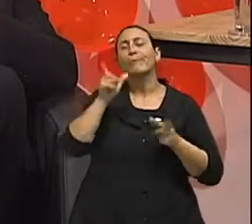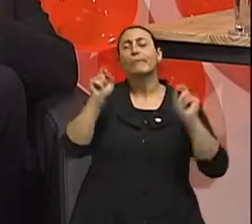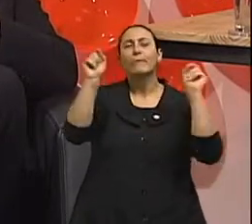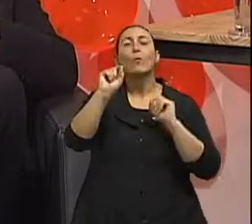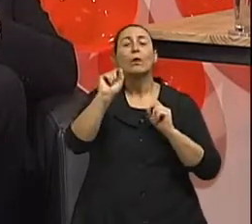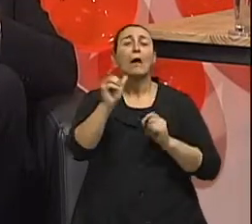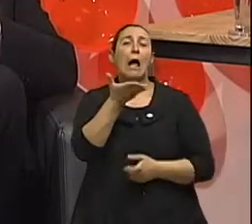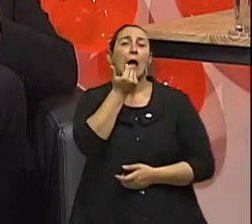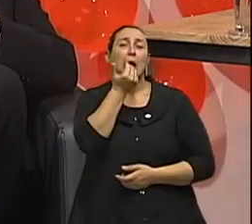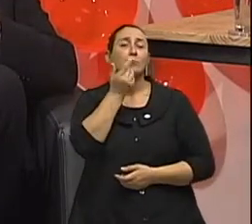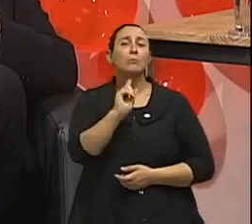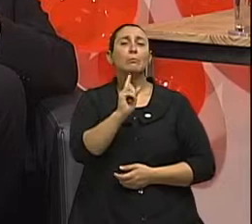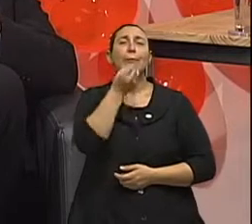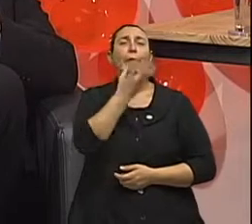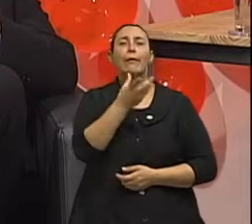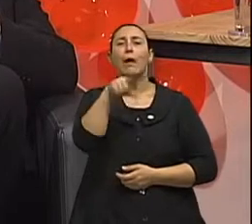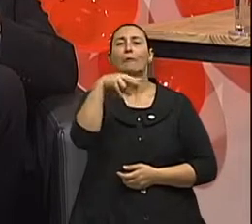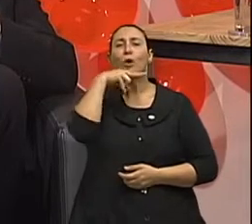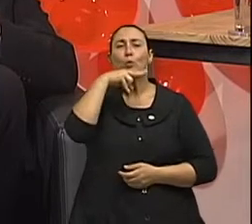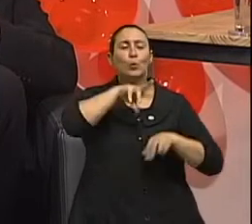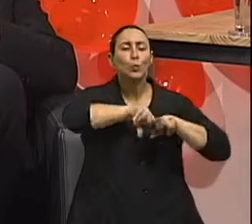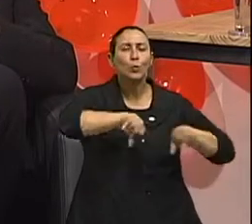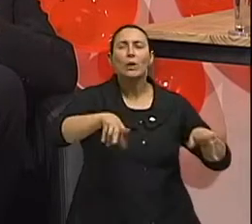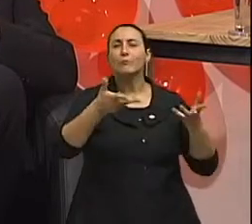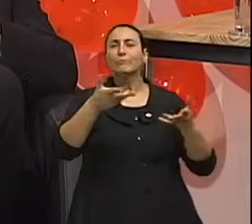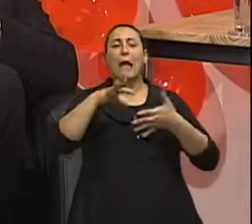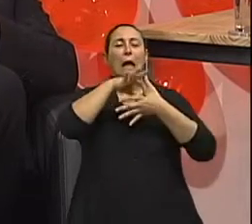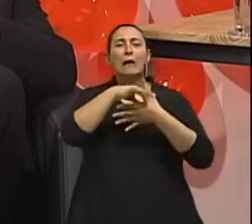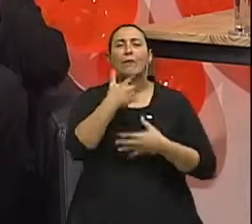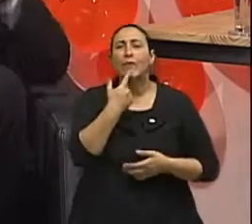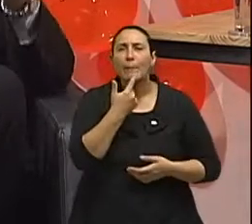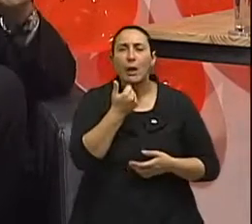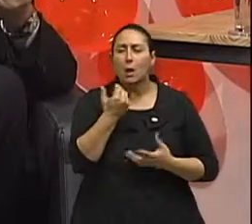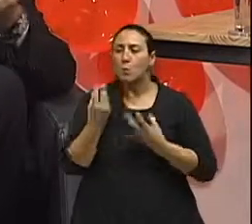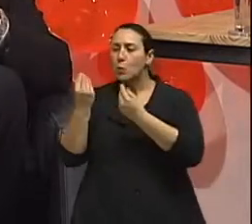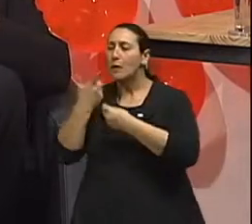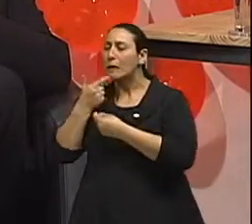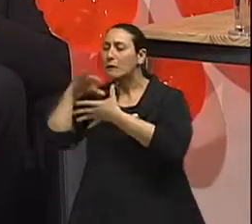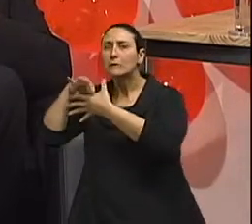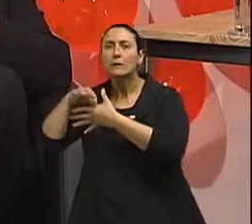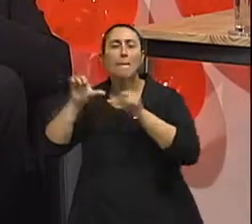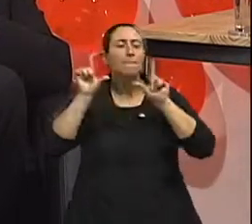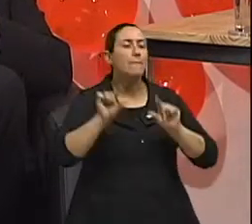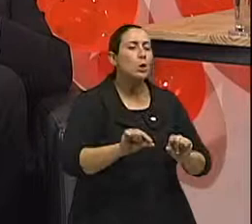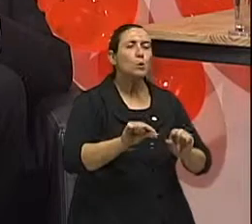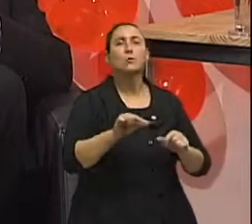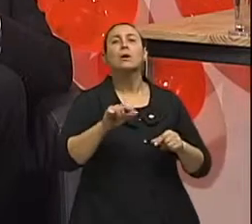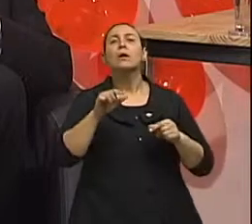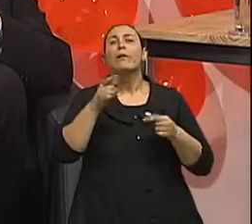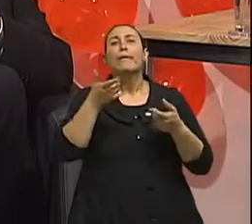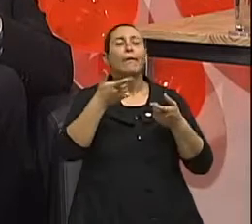alimentação pobre em verduras, muito rica em carne vermelha e pobre em verduras, aumenta de uma forma geral o câncer. A obesidade